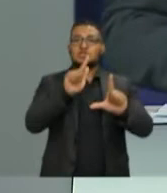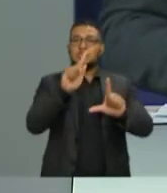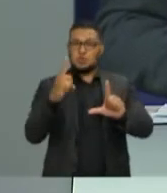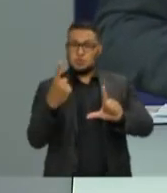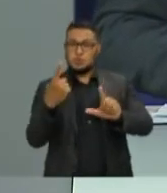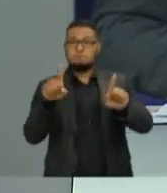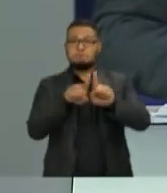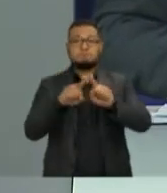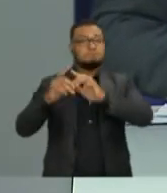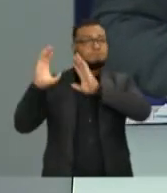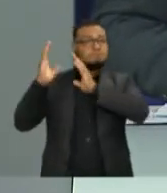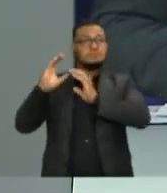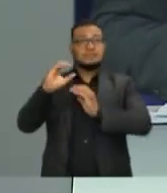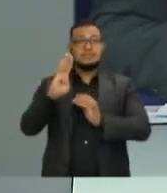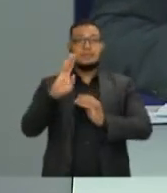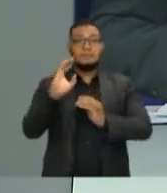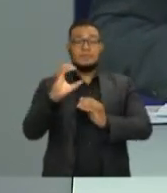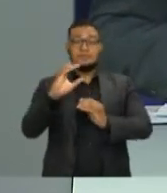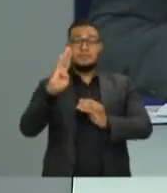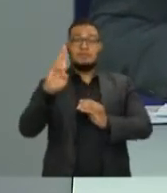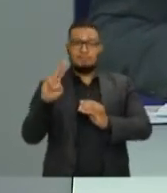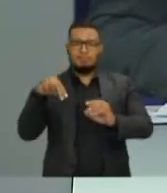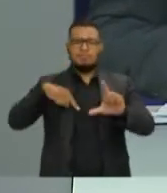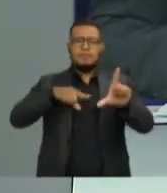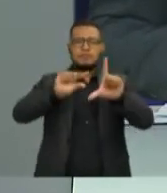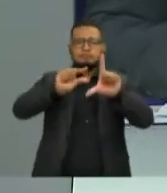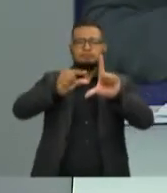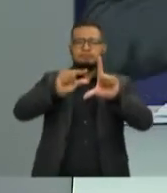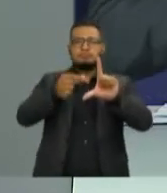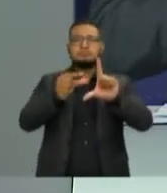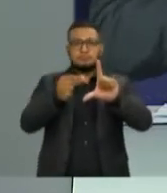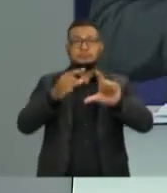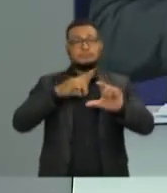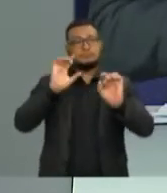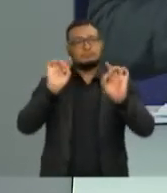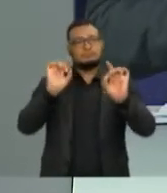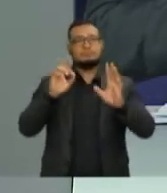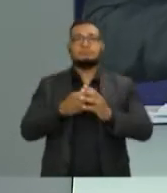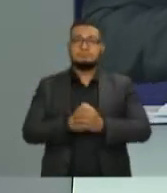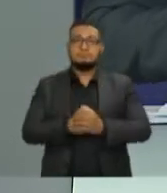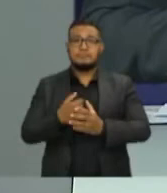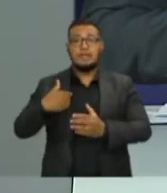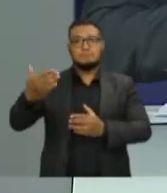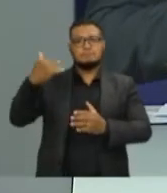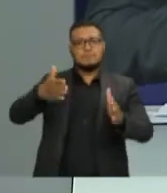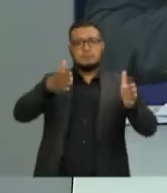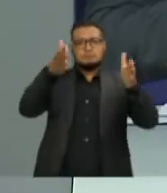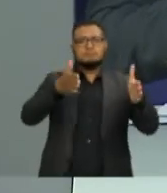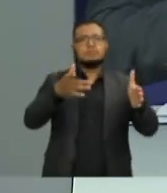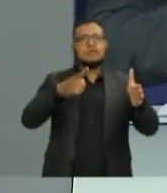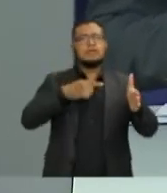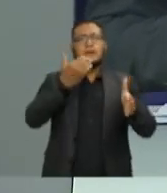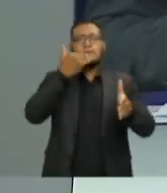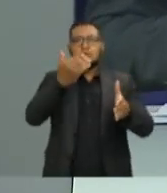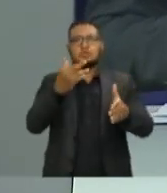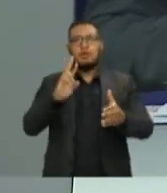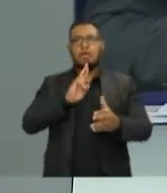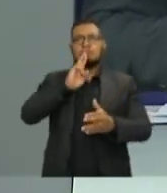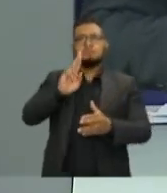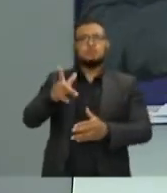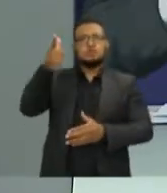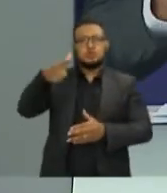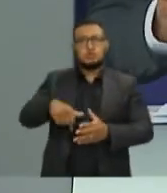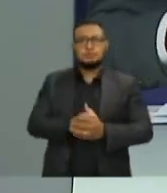frequência 92,5 FM. No bloco anterior, o candidato Pasolini solicitou o direito de resposta.